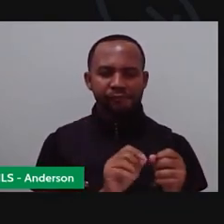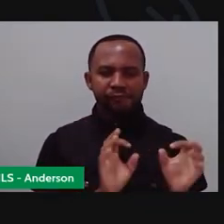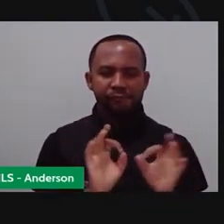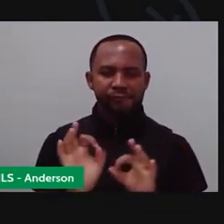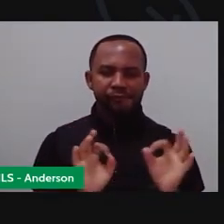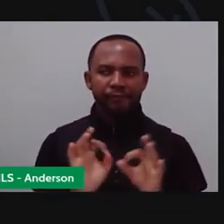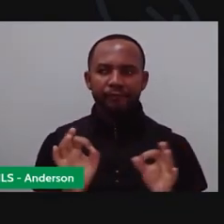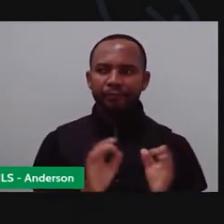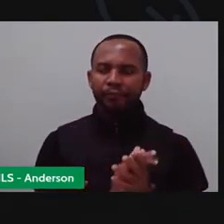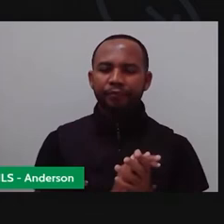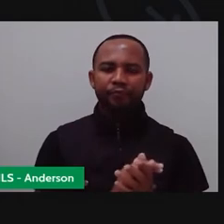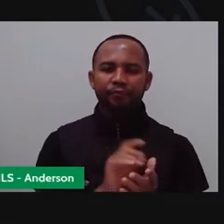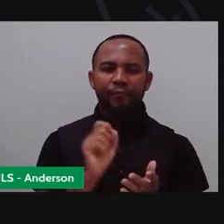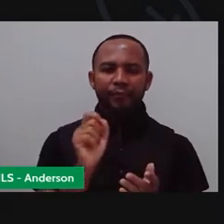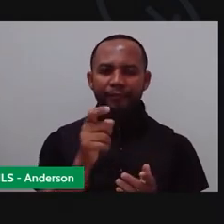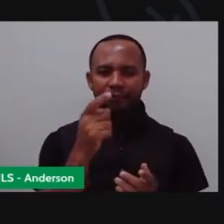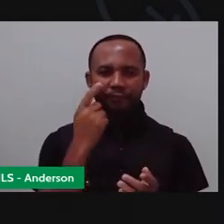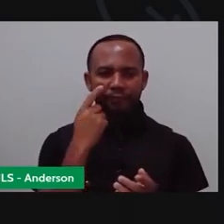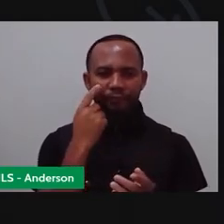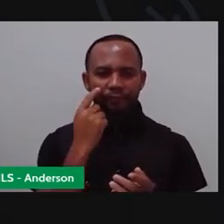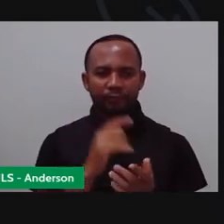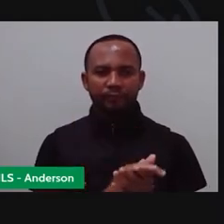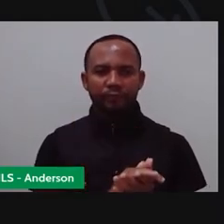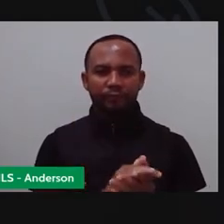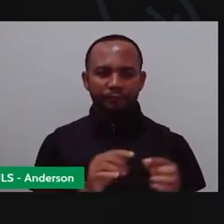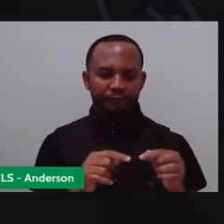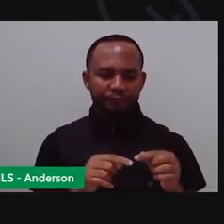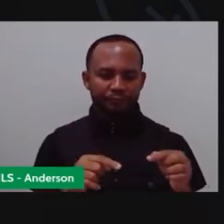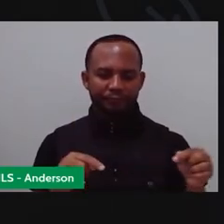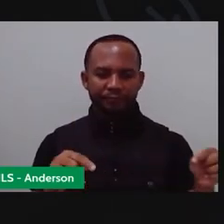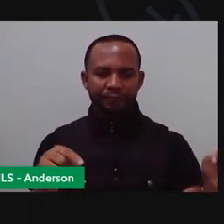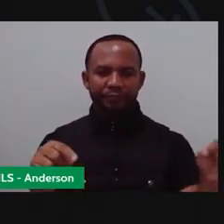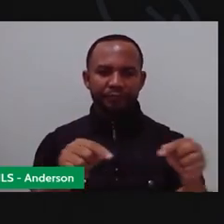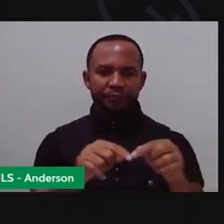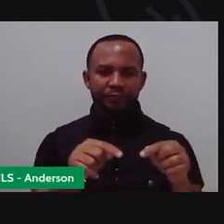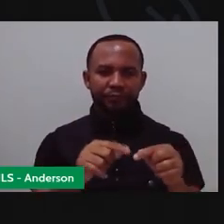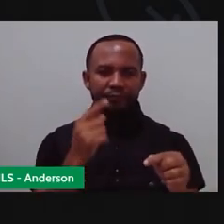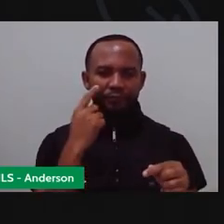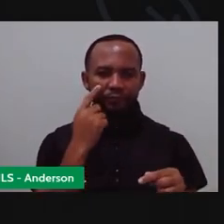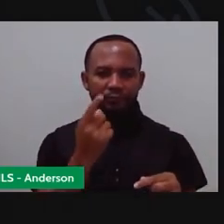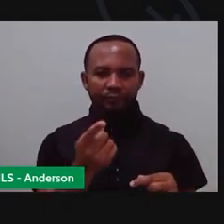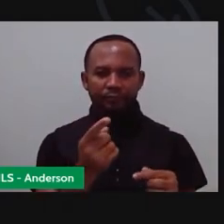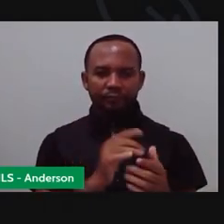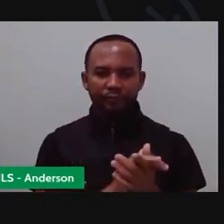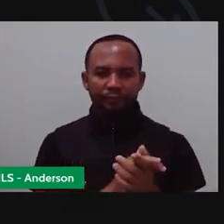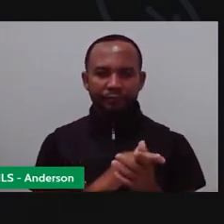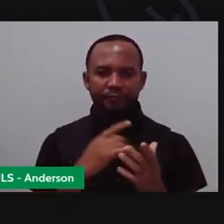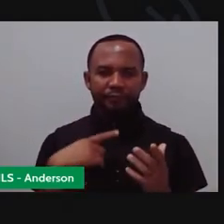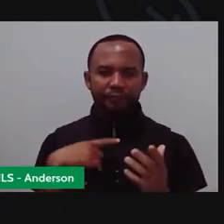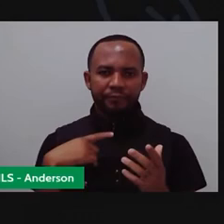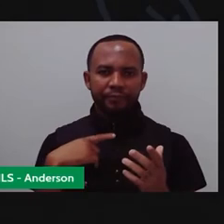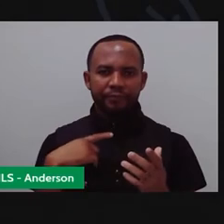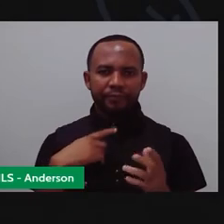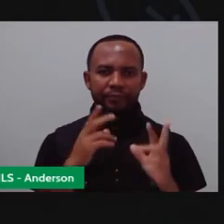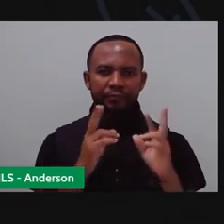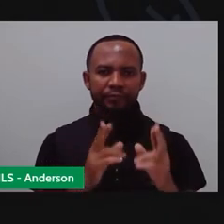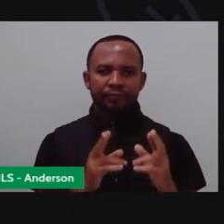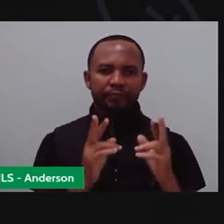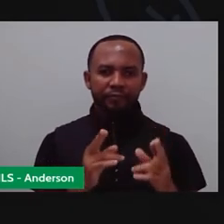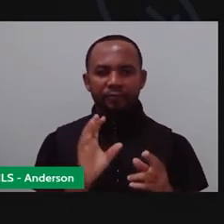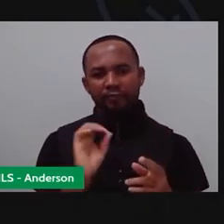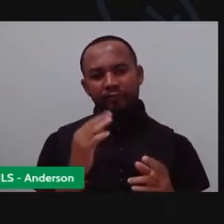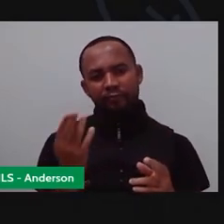precisa, né? Que esses quadrinhos que aparecem aí nesse gráfico de barras, ele seja idêntico. Porque